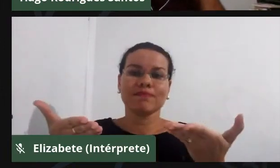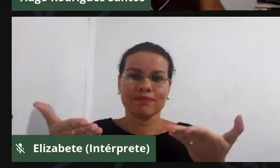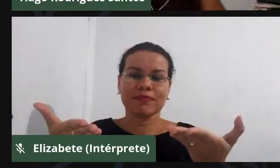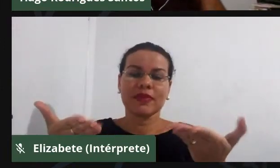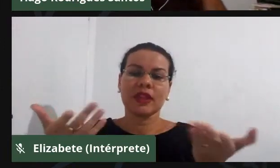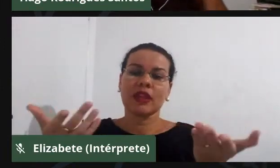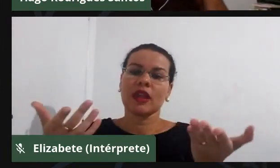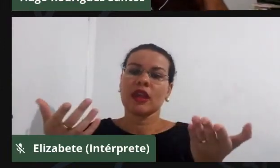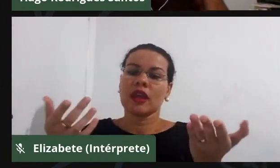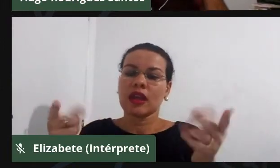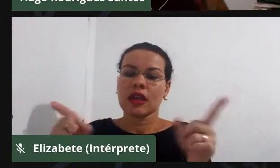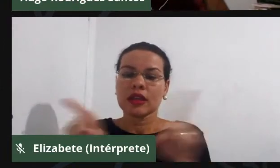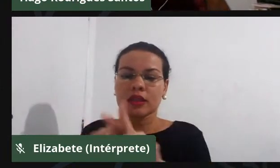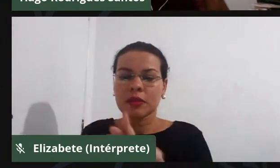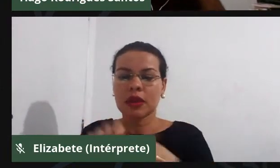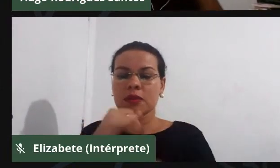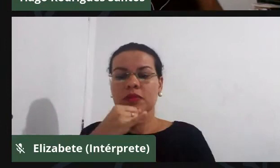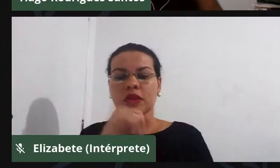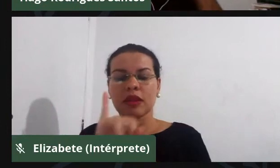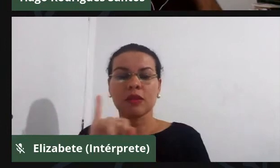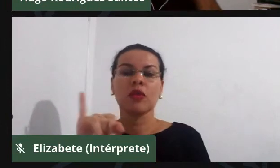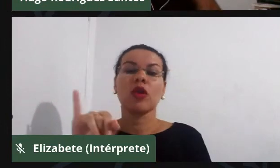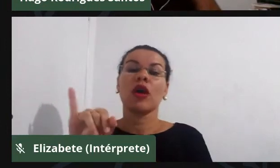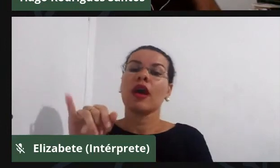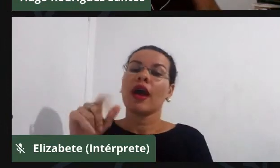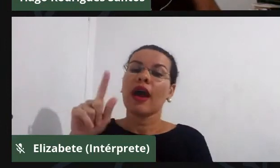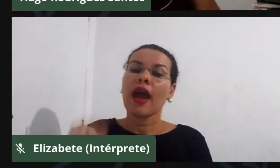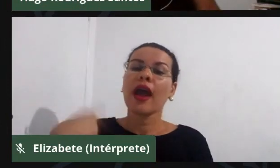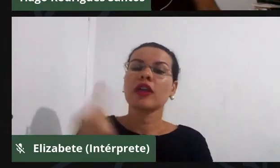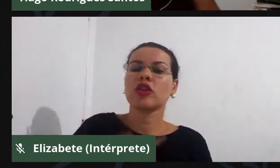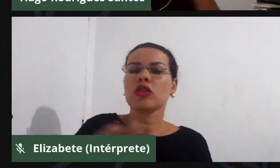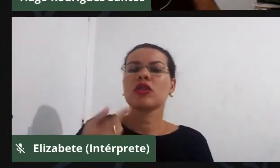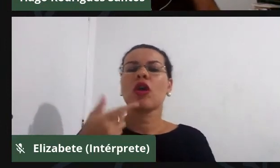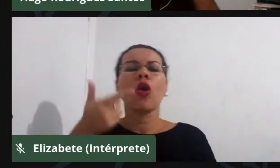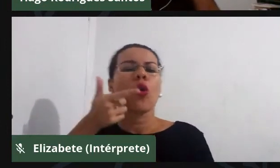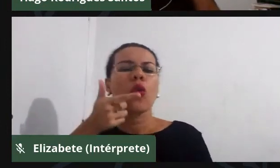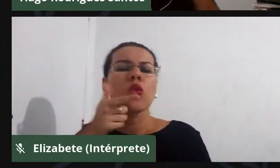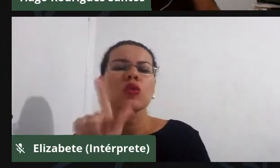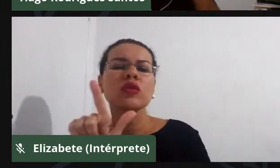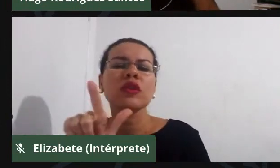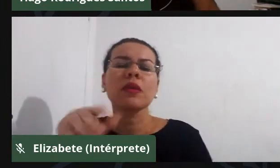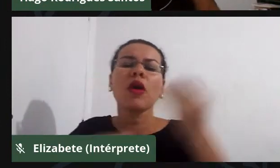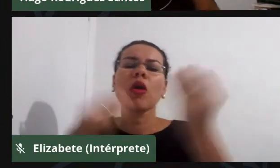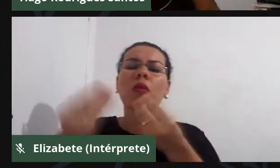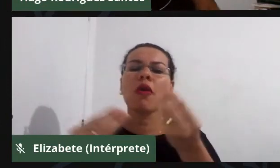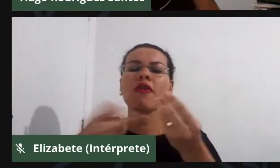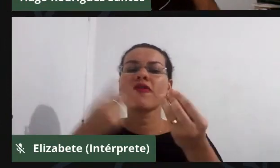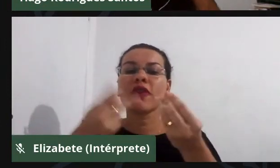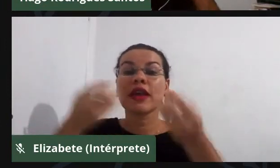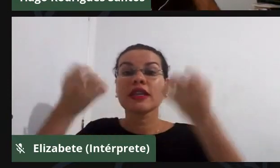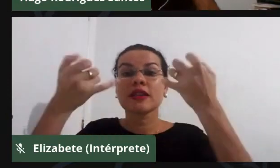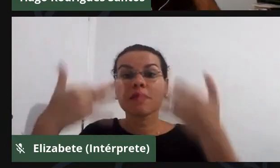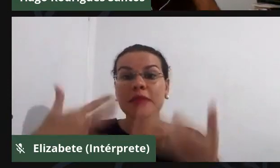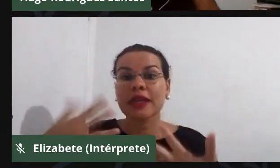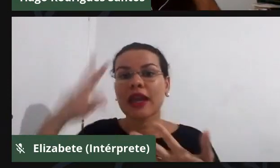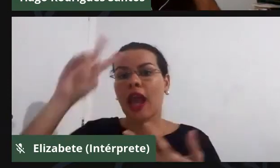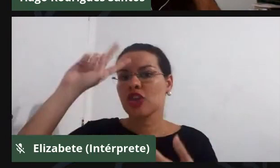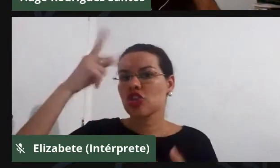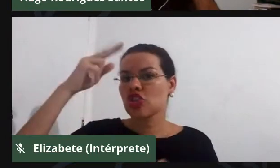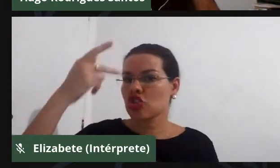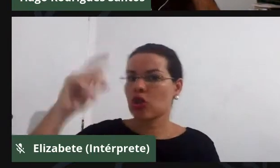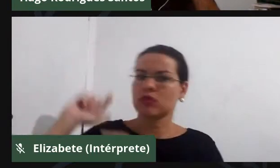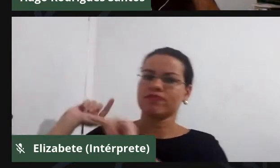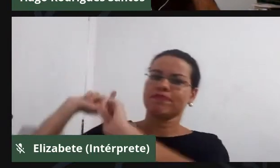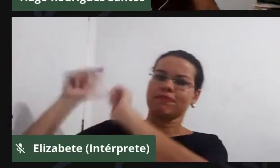capítulo 1 falar bem pouco, né? Que é muito mais trazer a historicidade, a gente não